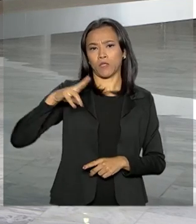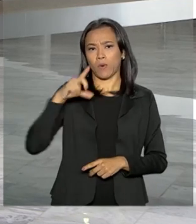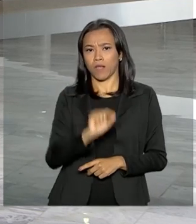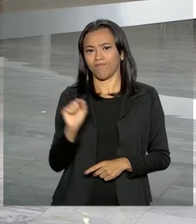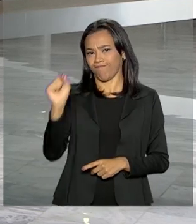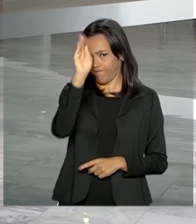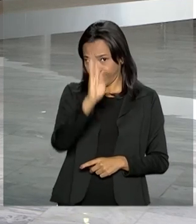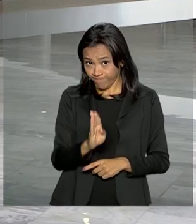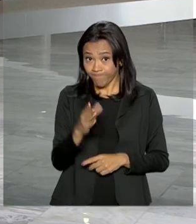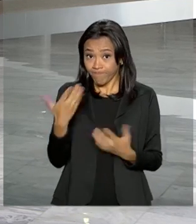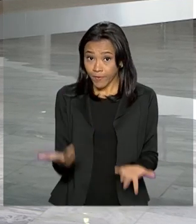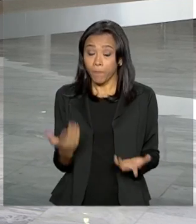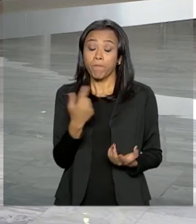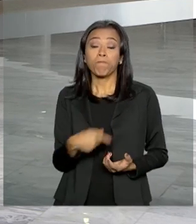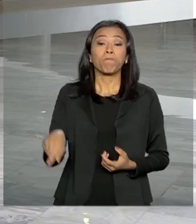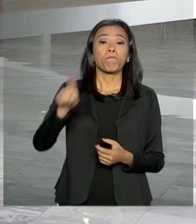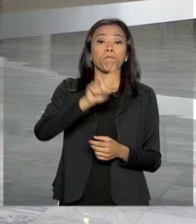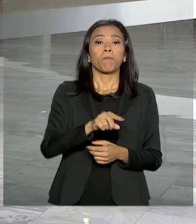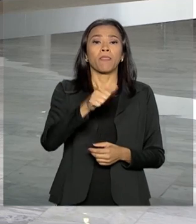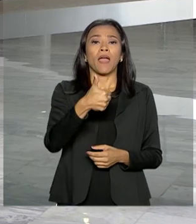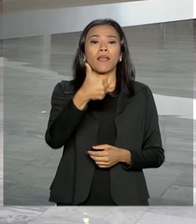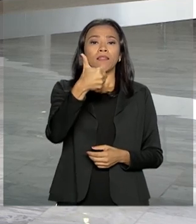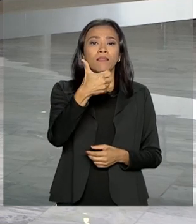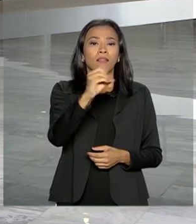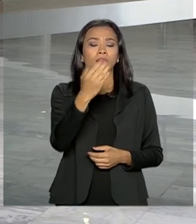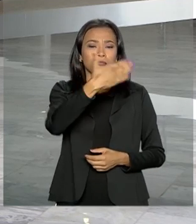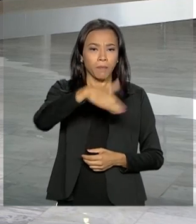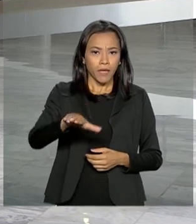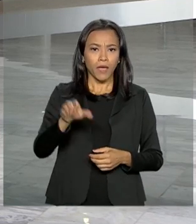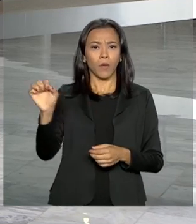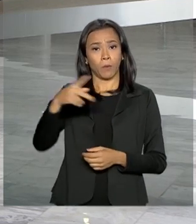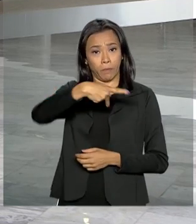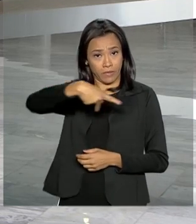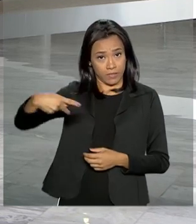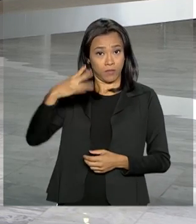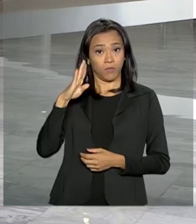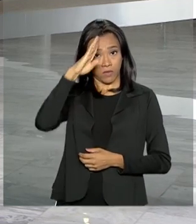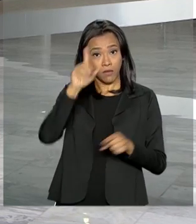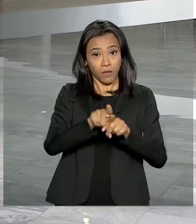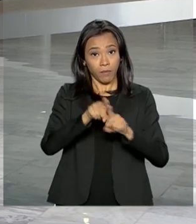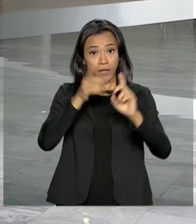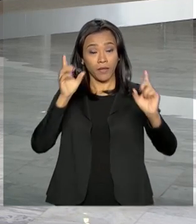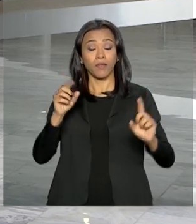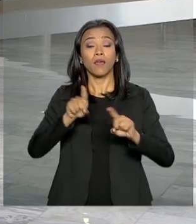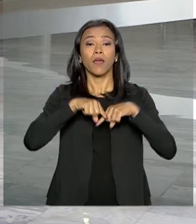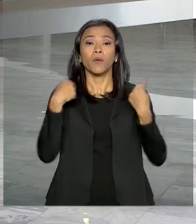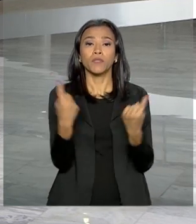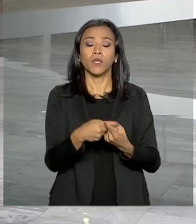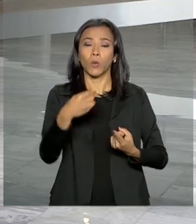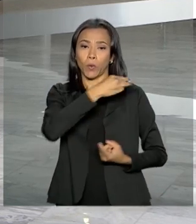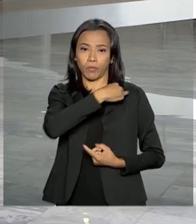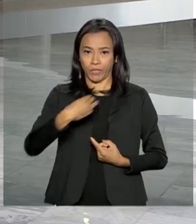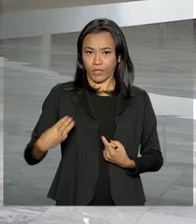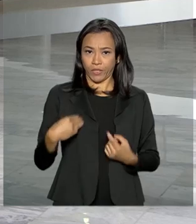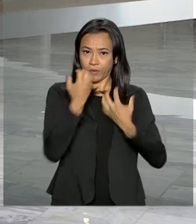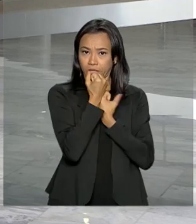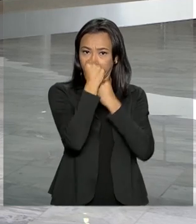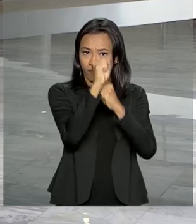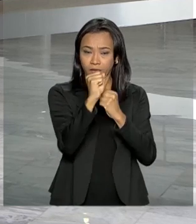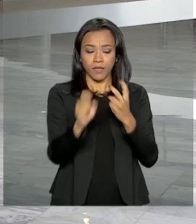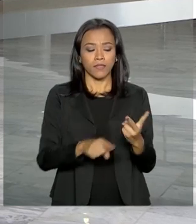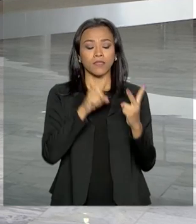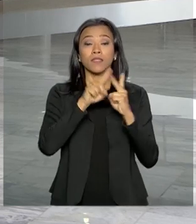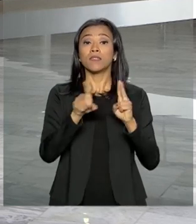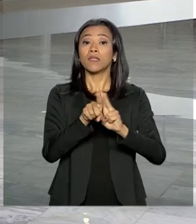seguida, às 10h30, o presidente se reúne com os ministros da Defesa, Fernando Azevedo, e Augusto Heleno,